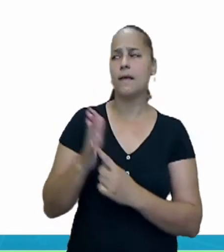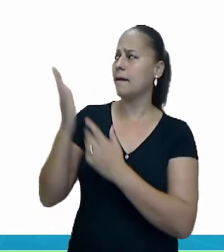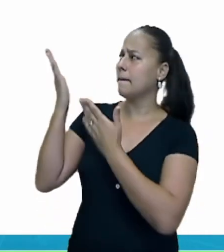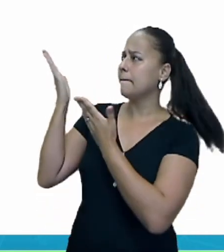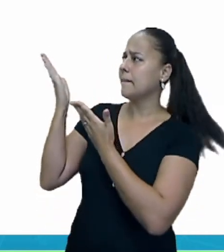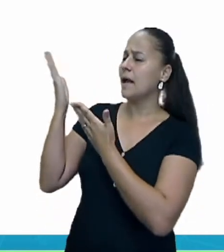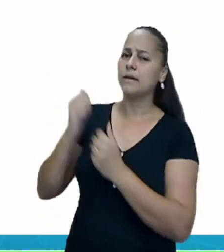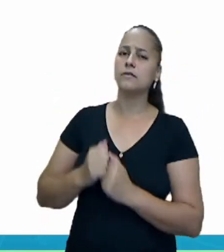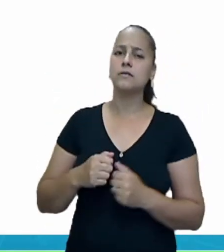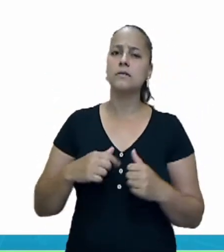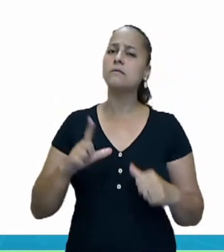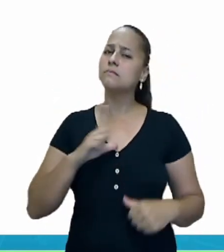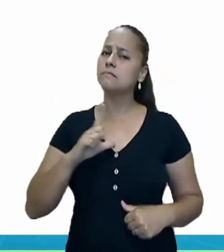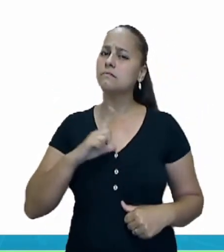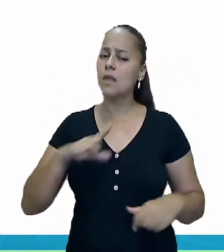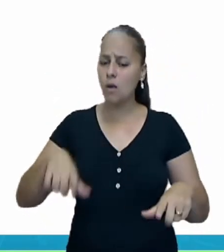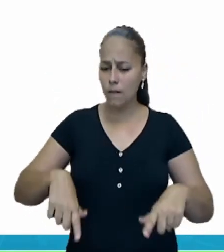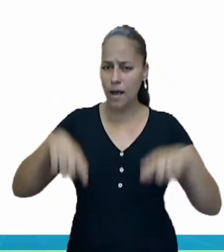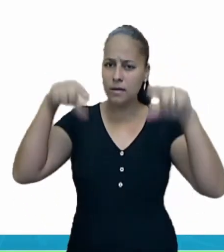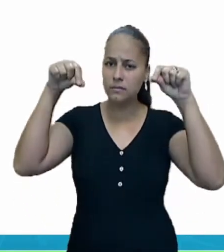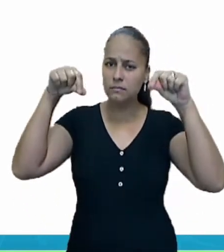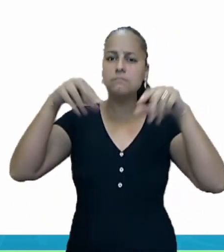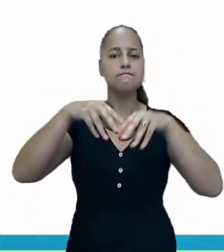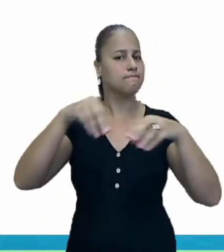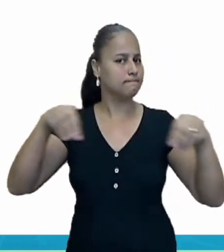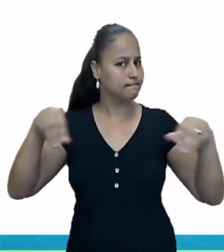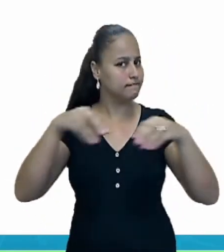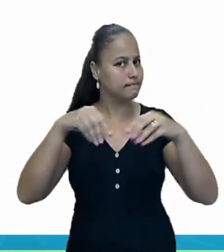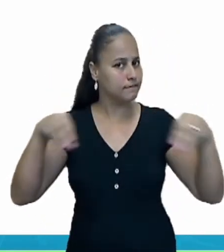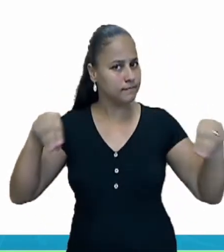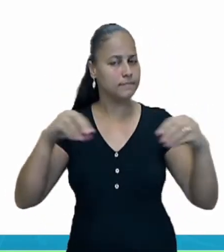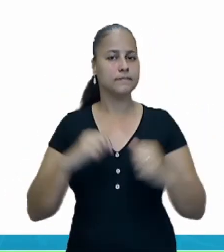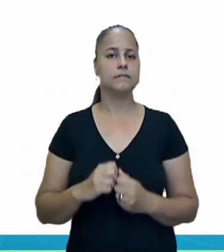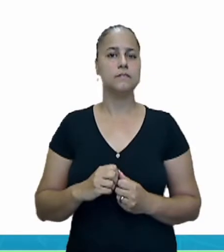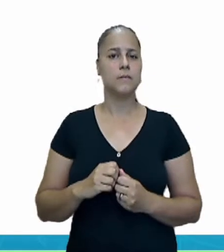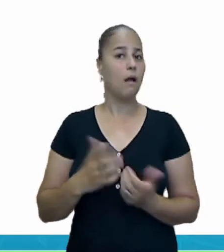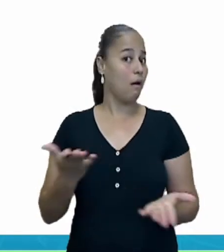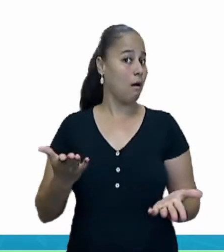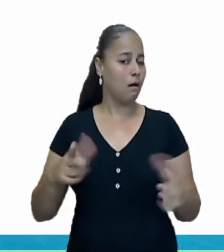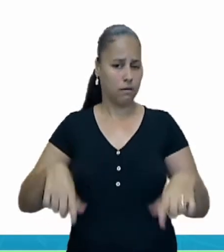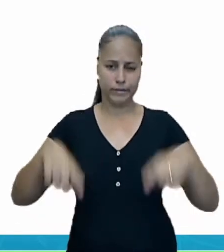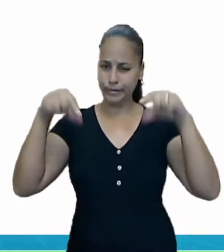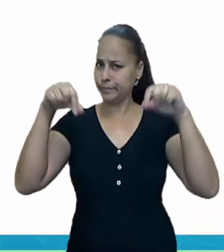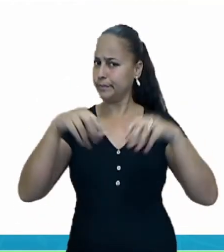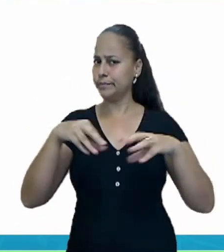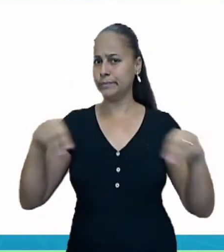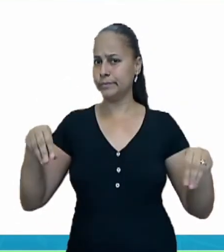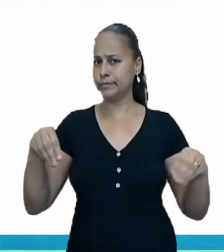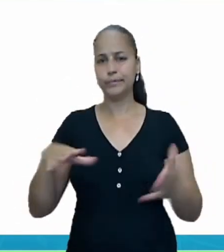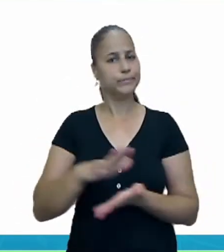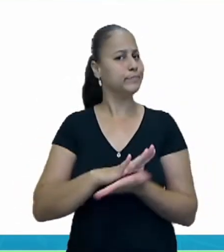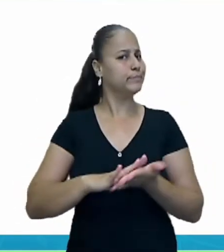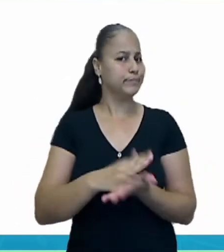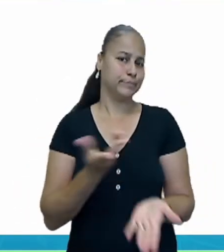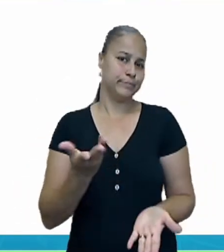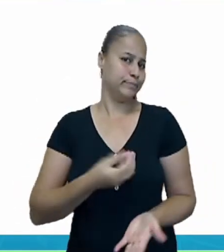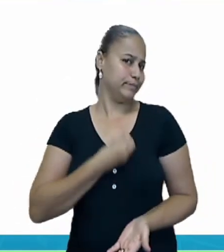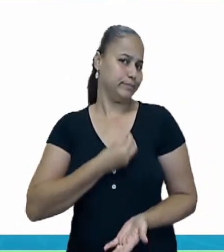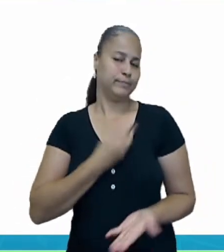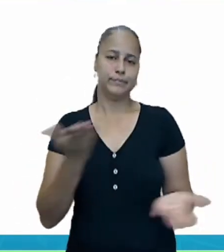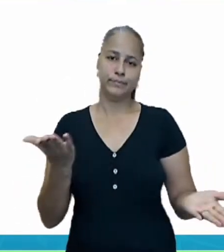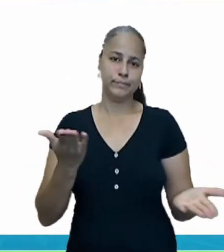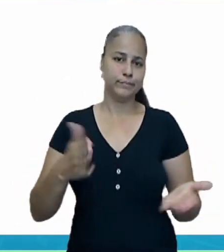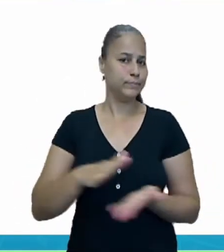nós temos um castelo de areia. Ou seja, o castelo de areia, ele não tem como